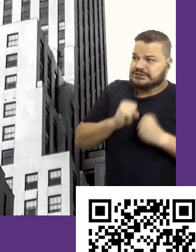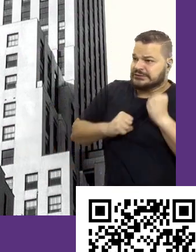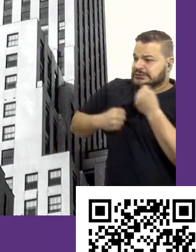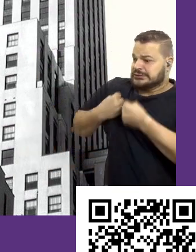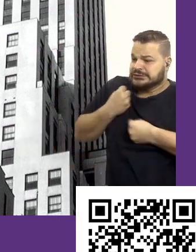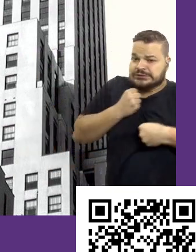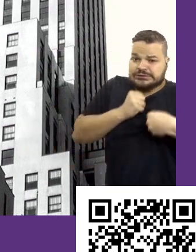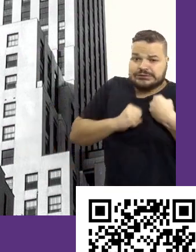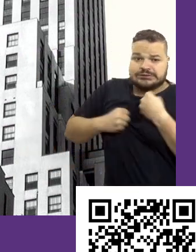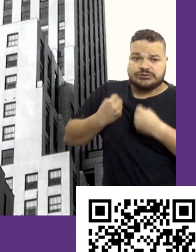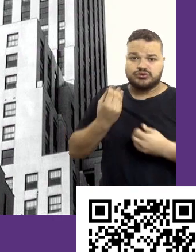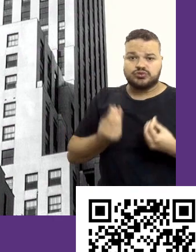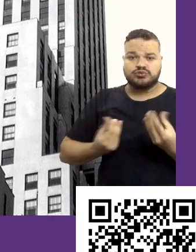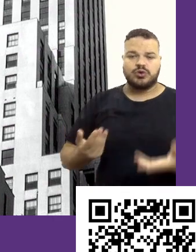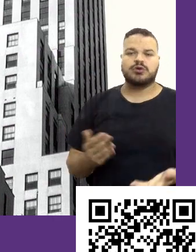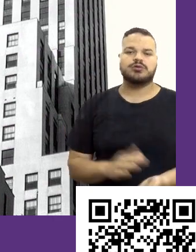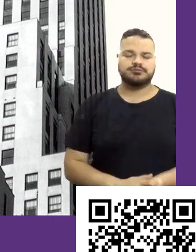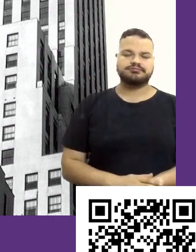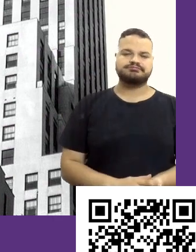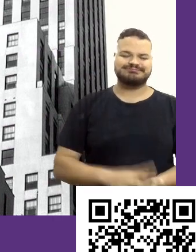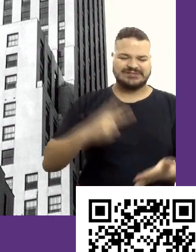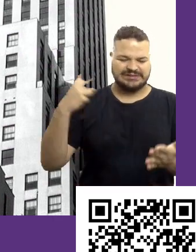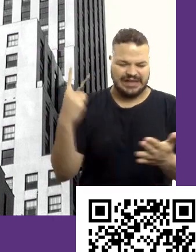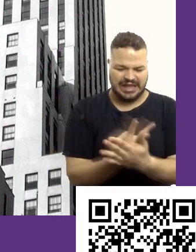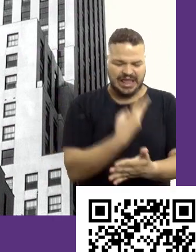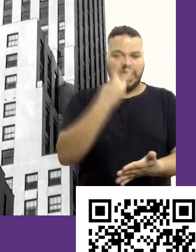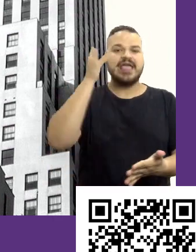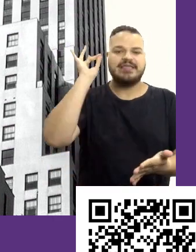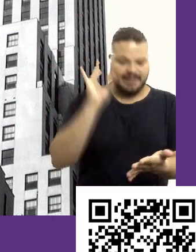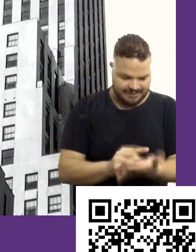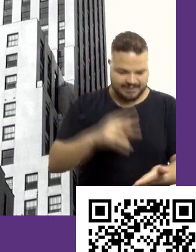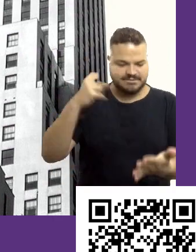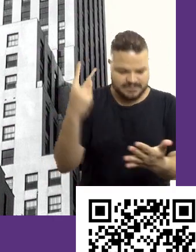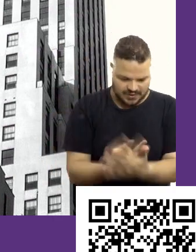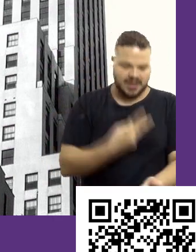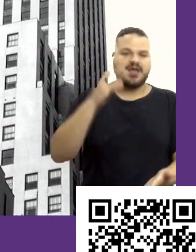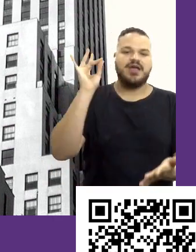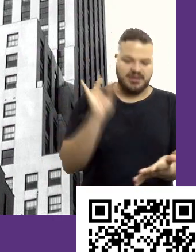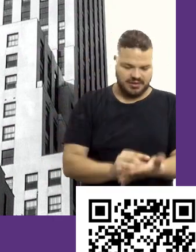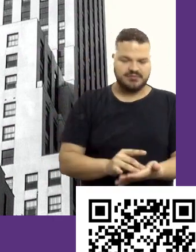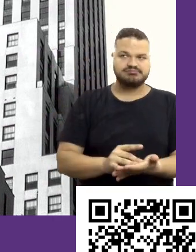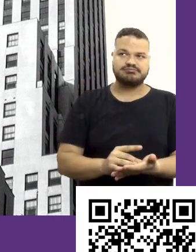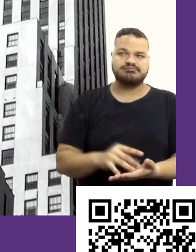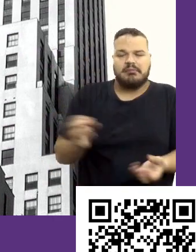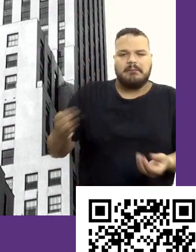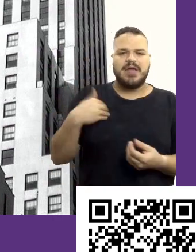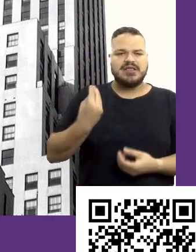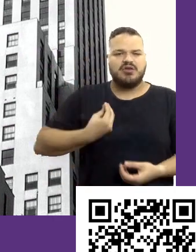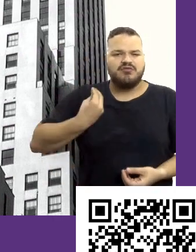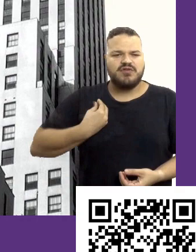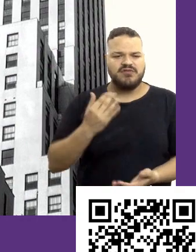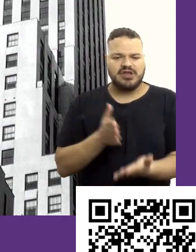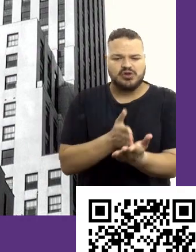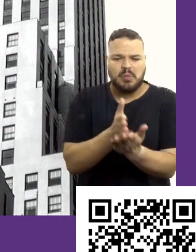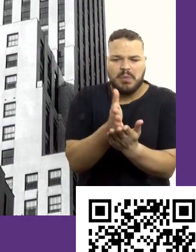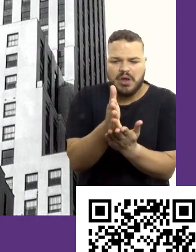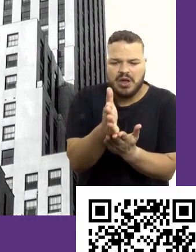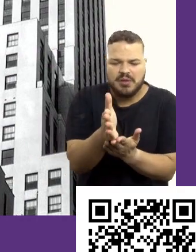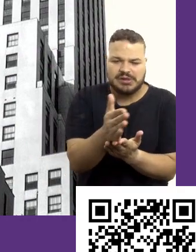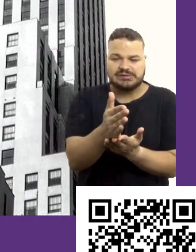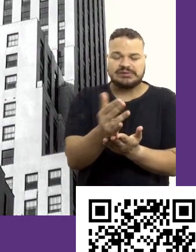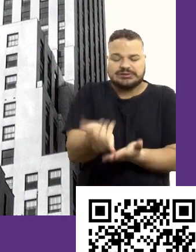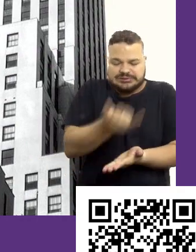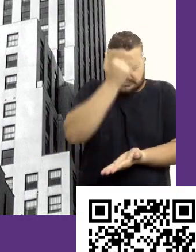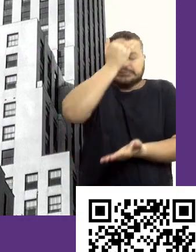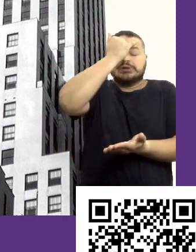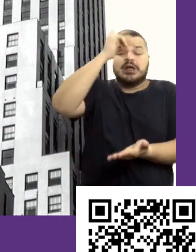do que isso. Errar e acertar faz parte do processo. Vai ser, ah, eu tô vivendo o meu caminho, vai ser tudo lindo? Não, vai quebrar a